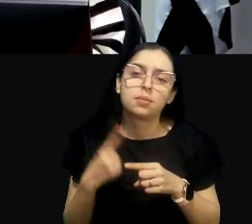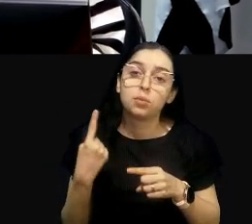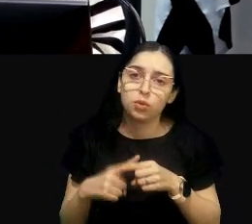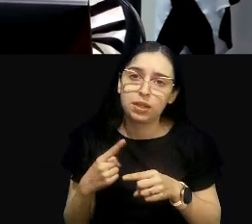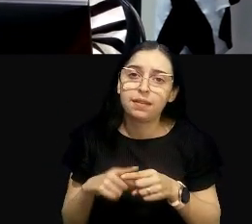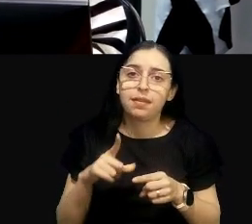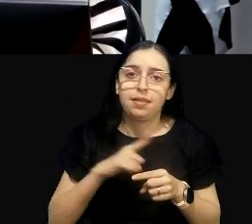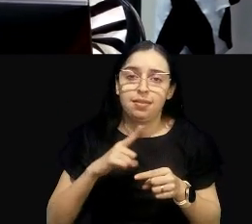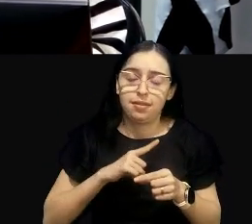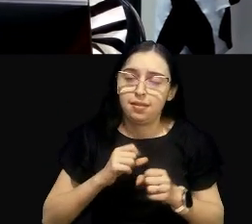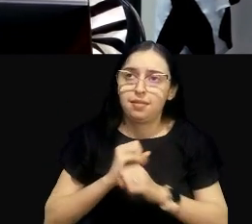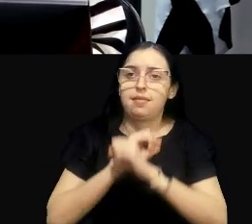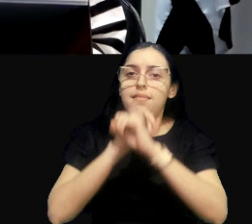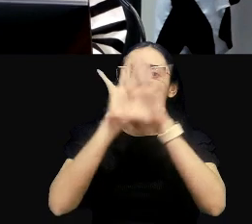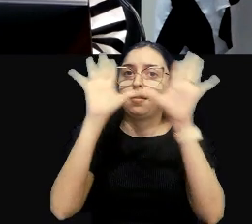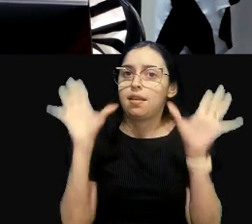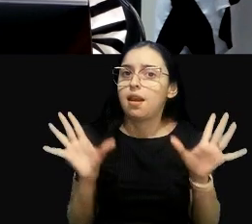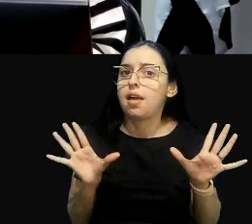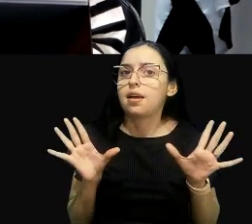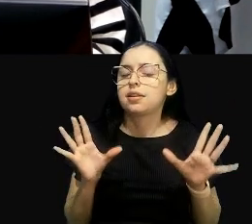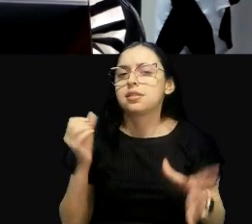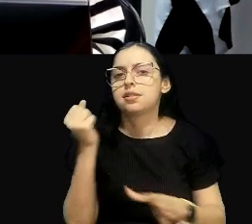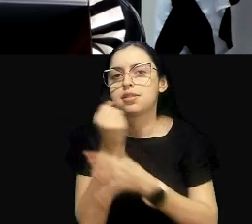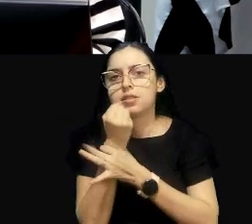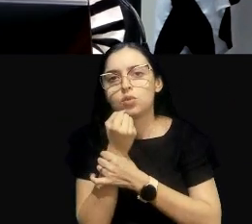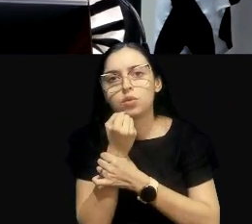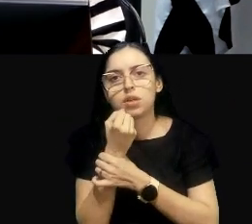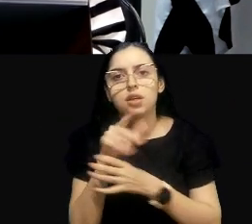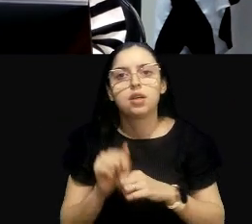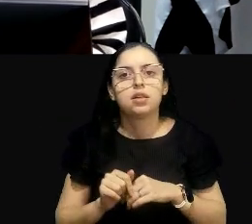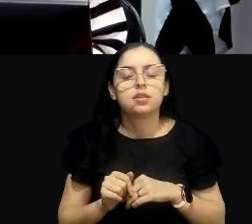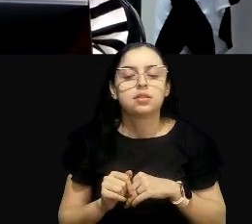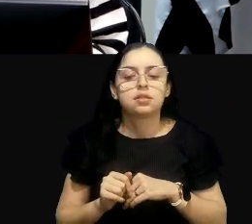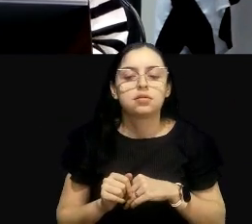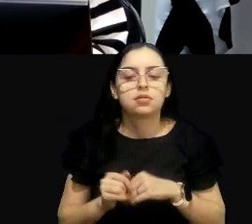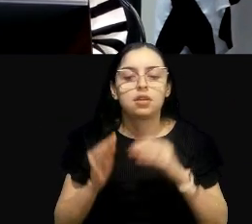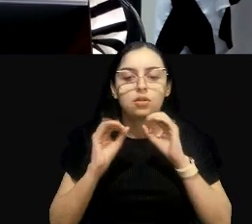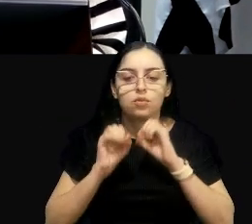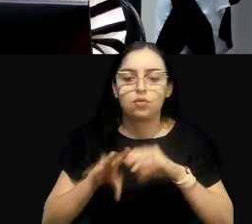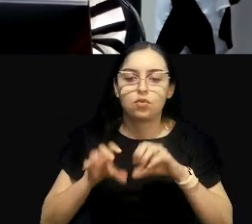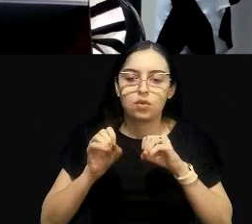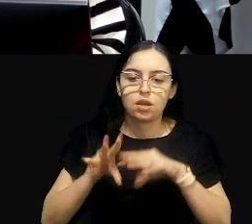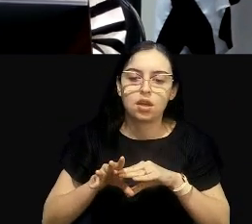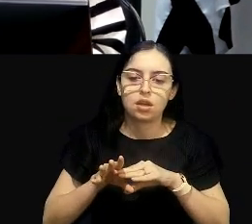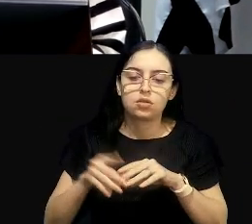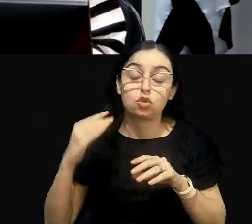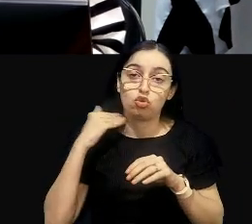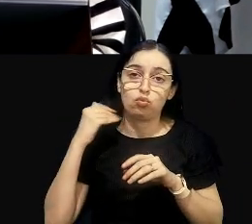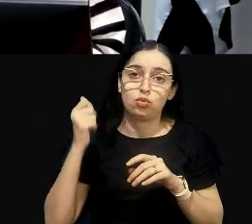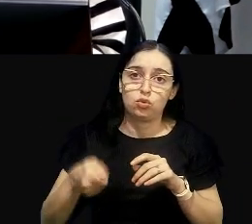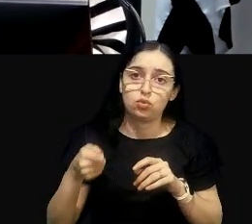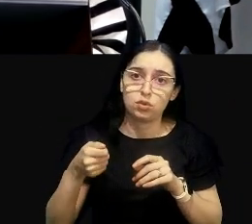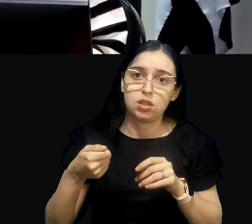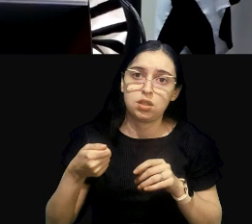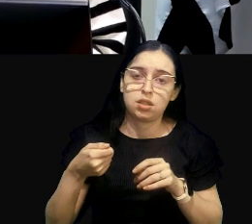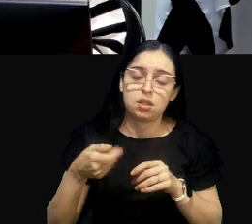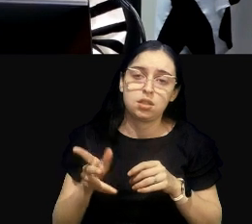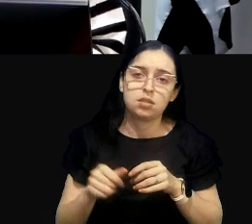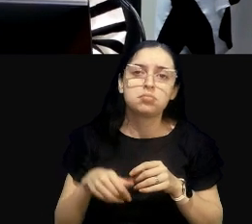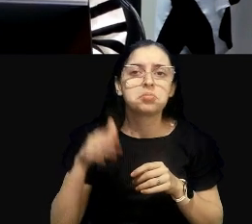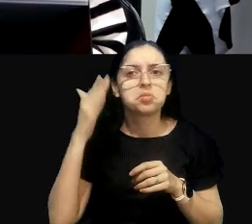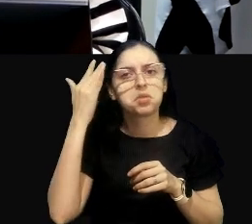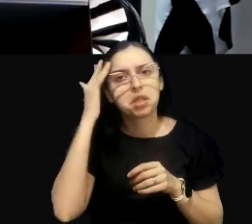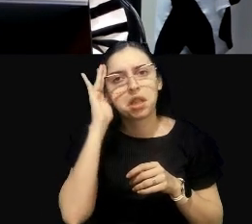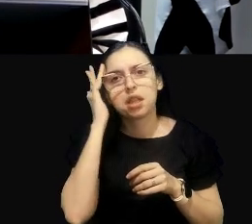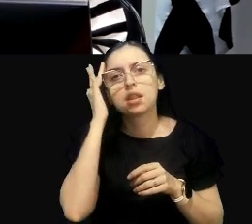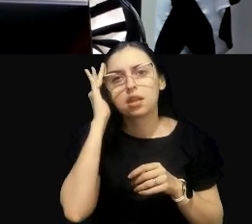clareza, segurança e passar isso para o juiz, para que ele tenha condições